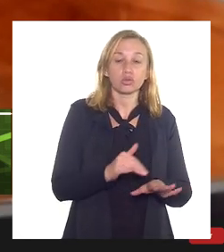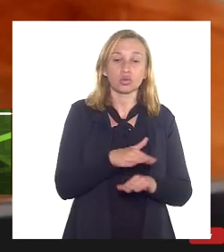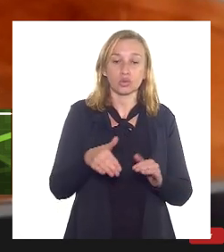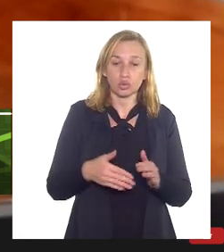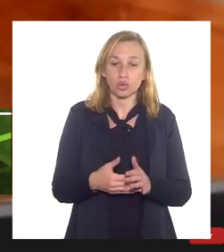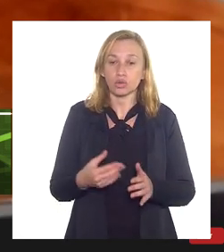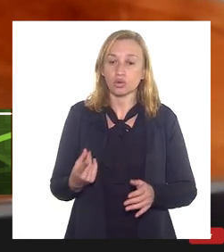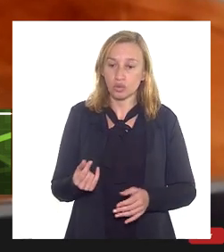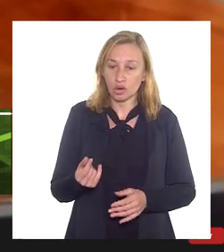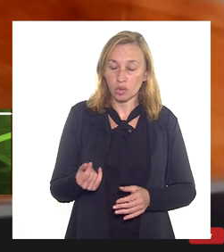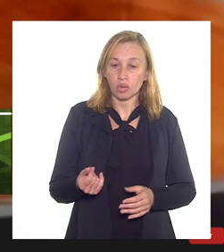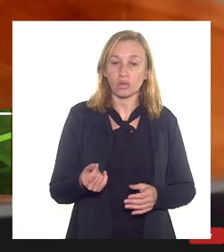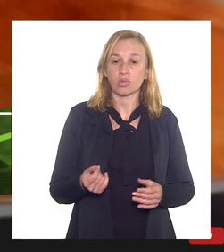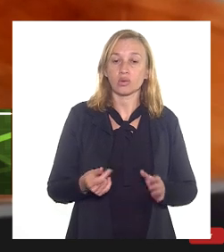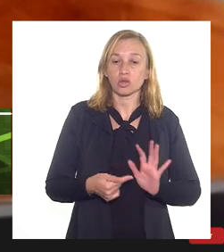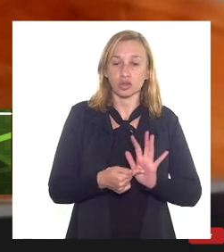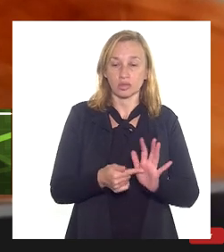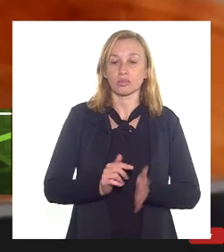cursos realizados